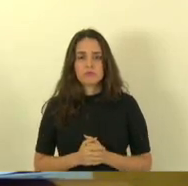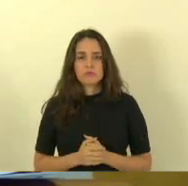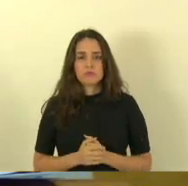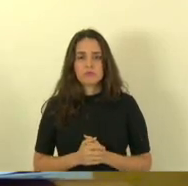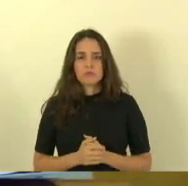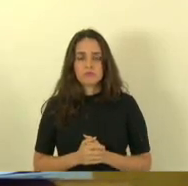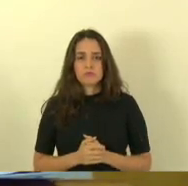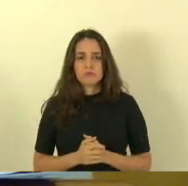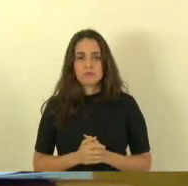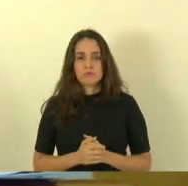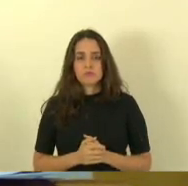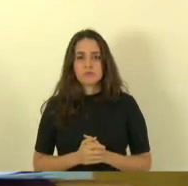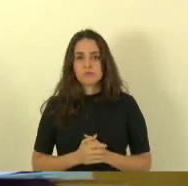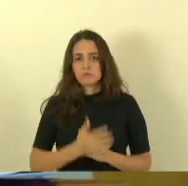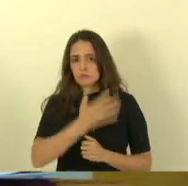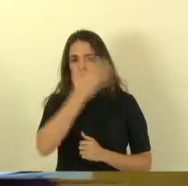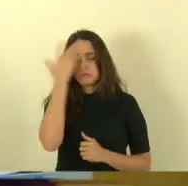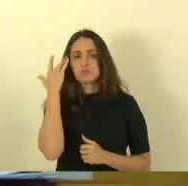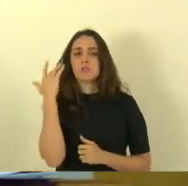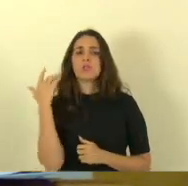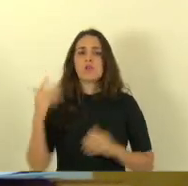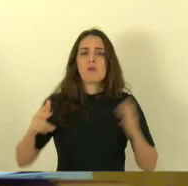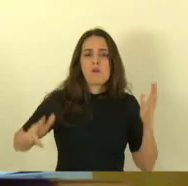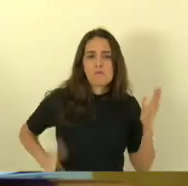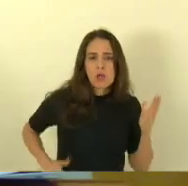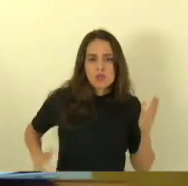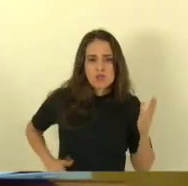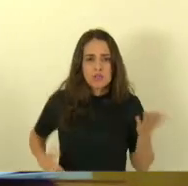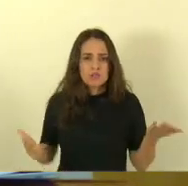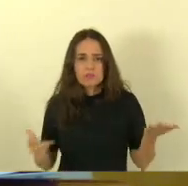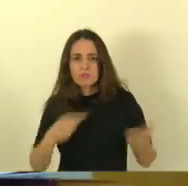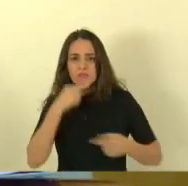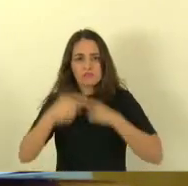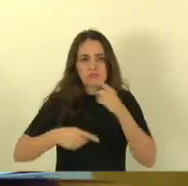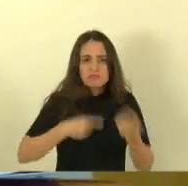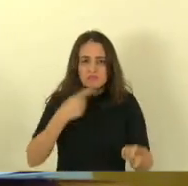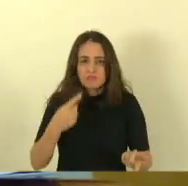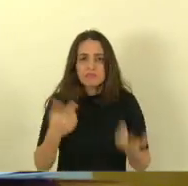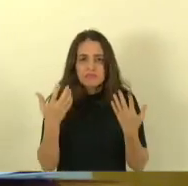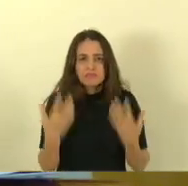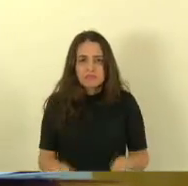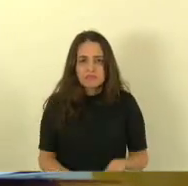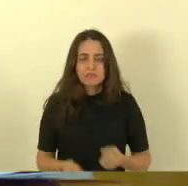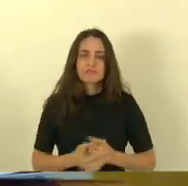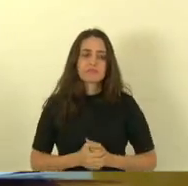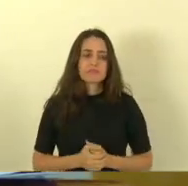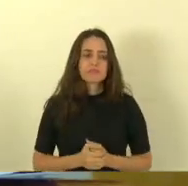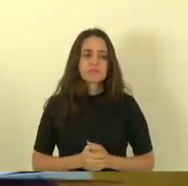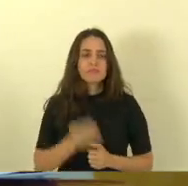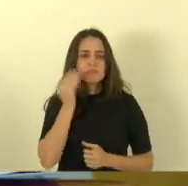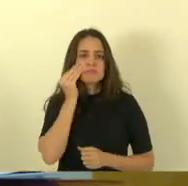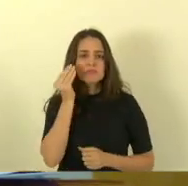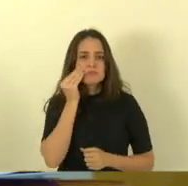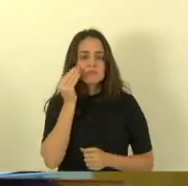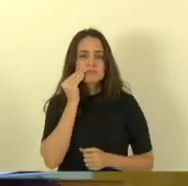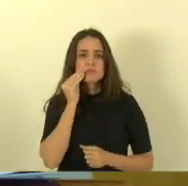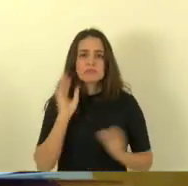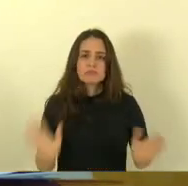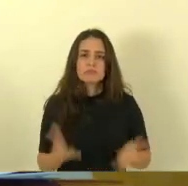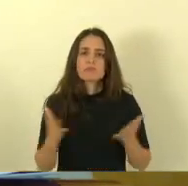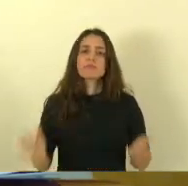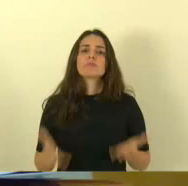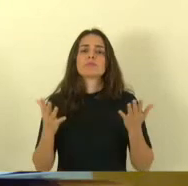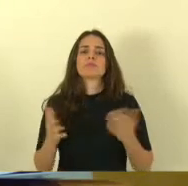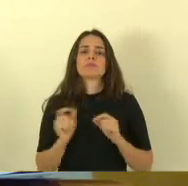que ninguém segura então vamos levar vamos colocar